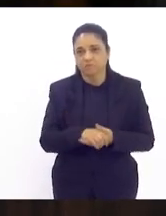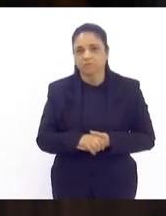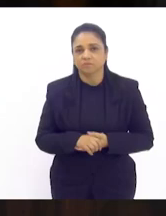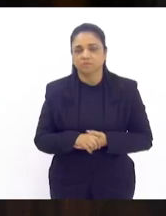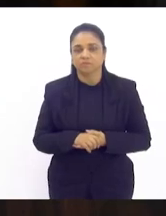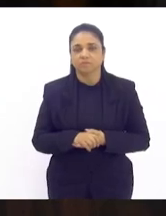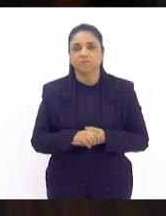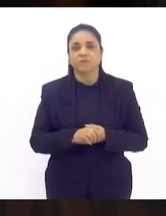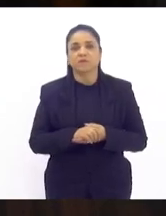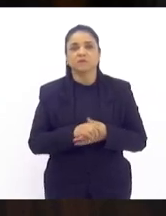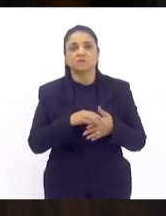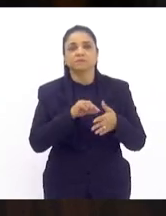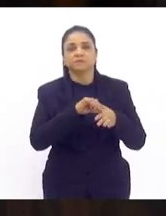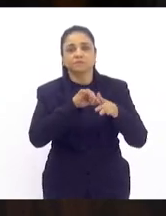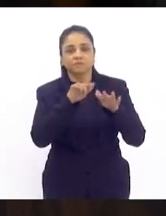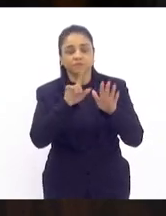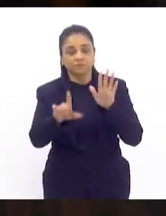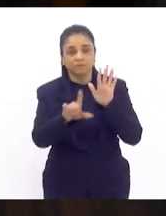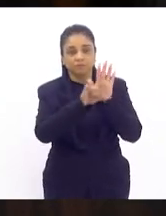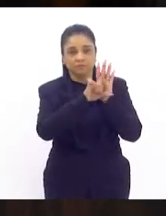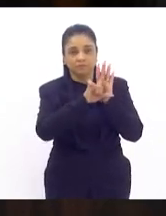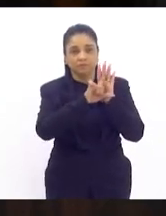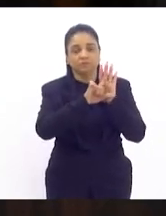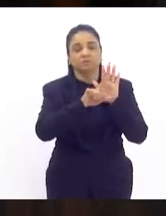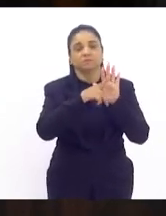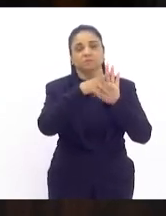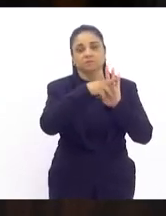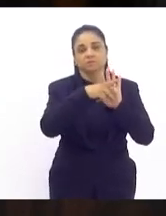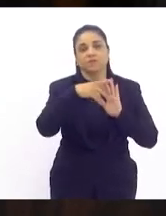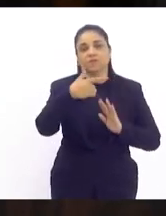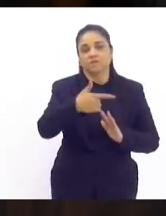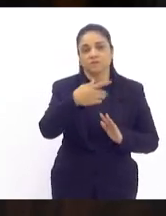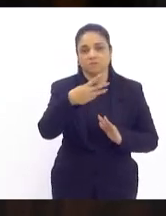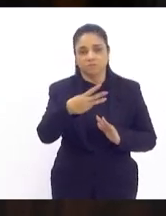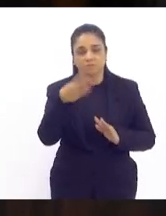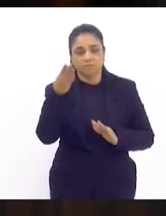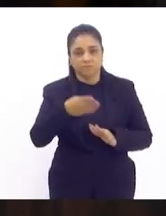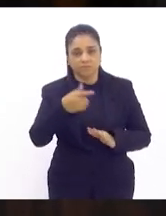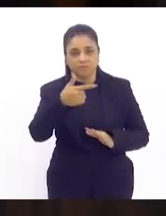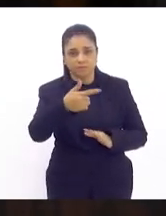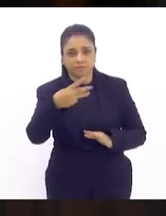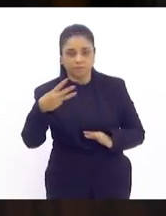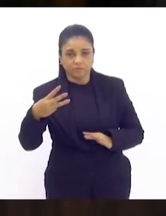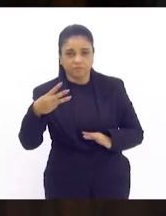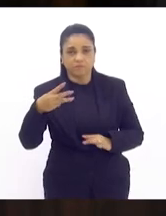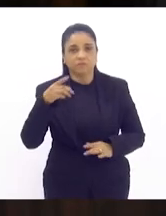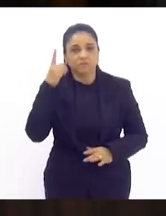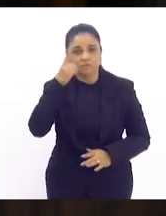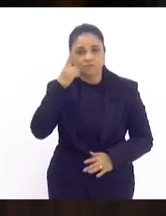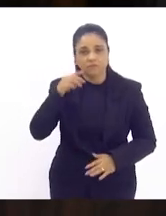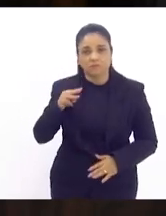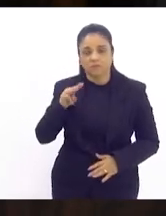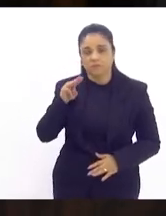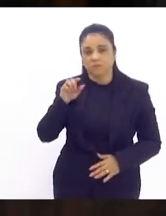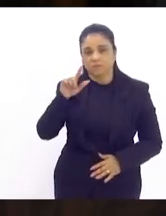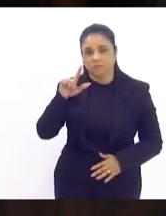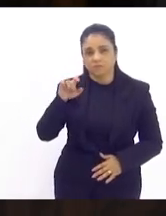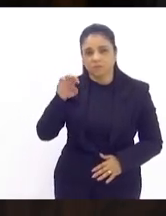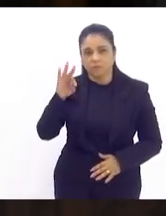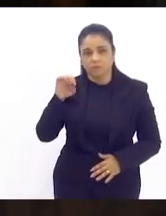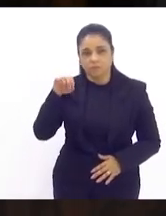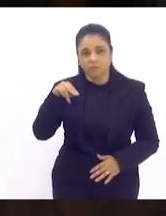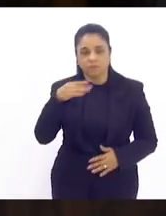indicação legislativa número 27 barra 2023 de autoria deputado Elton Cristo que solicita ao